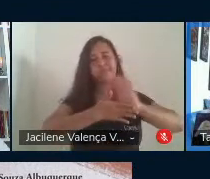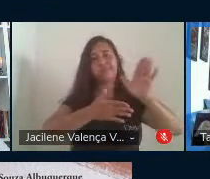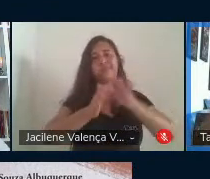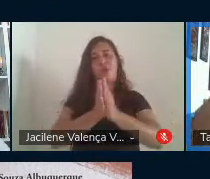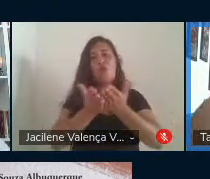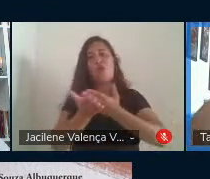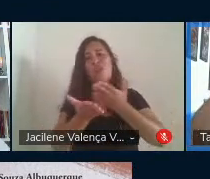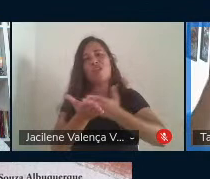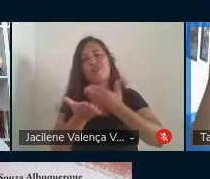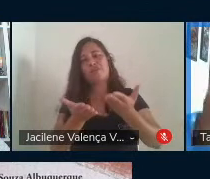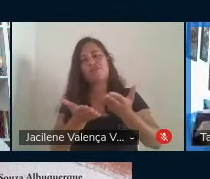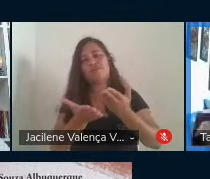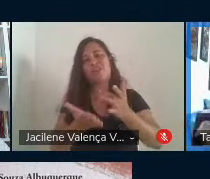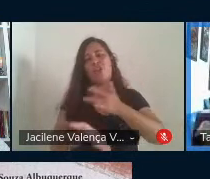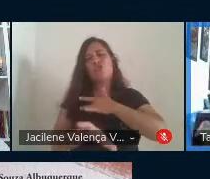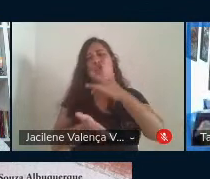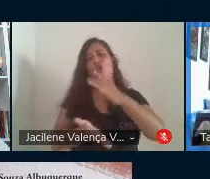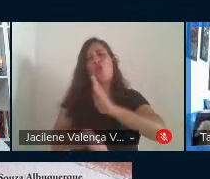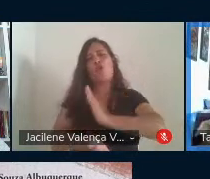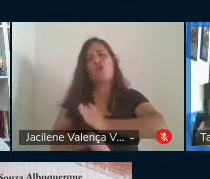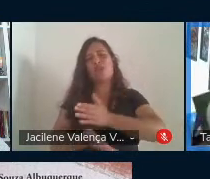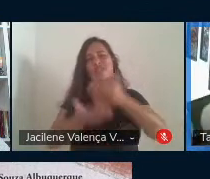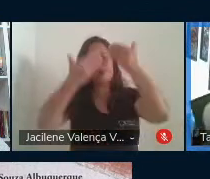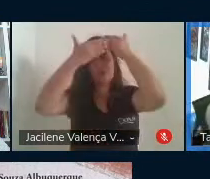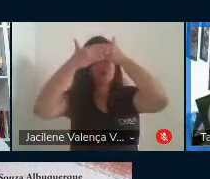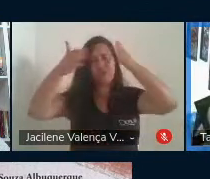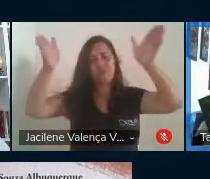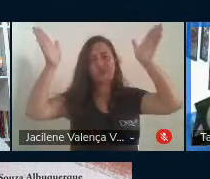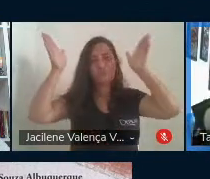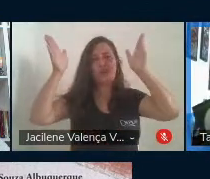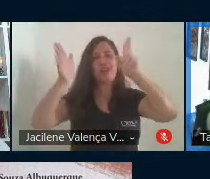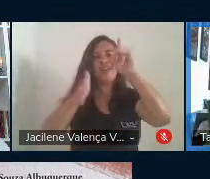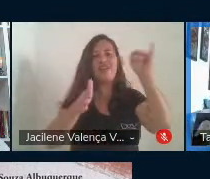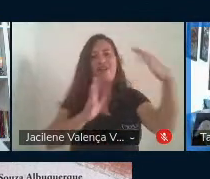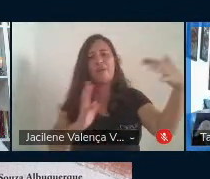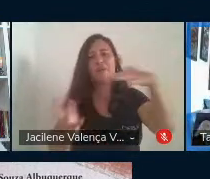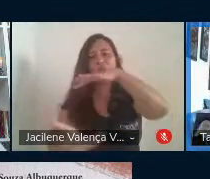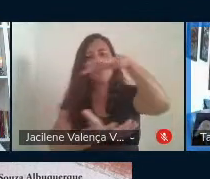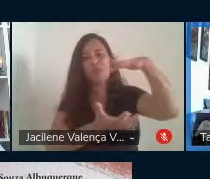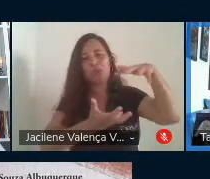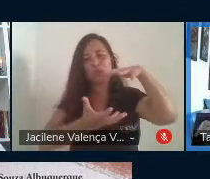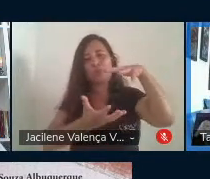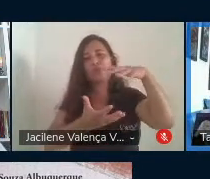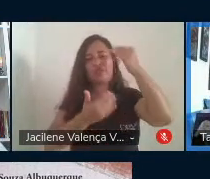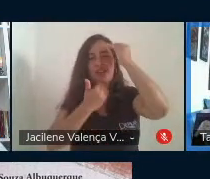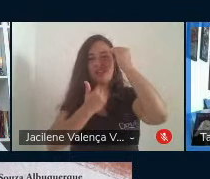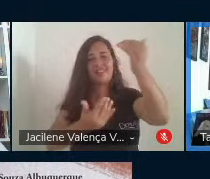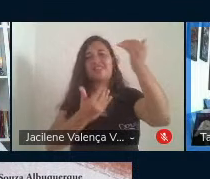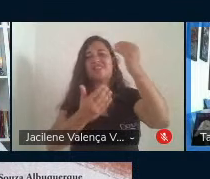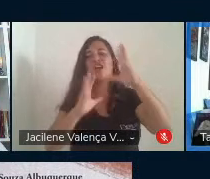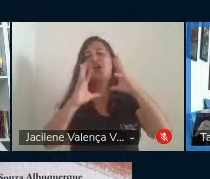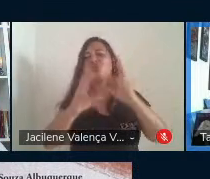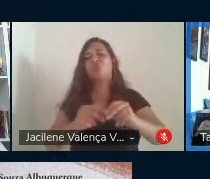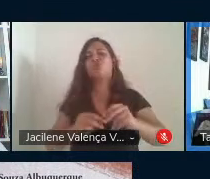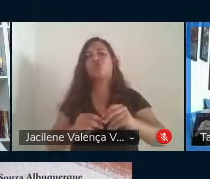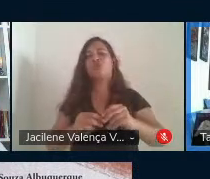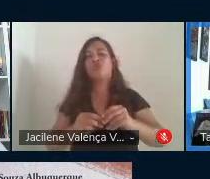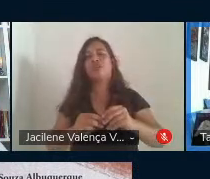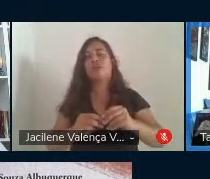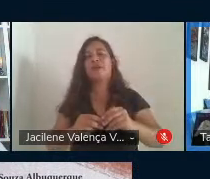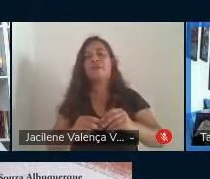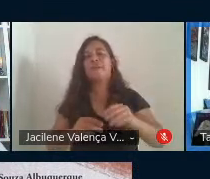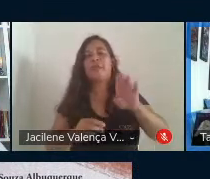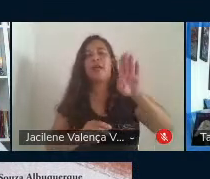coração, abre as nossas cabeças, e vai para o mundo. E agradecer a todos os biógrafos, a todas as